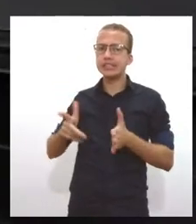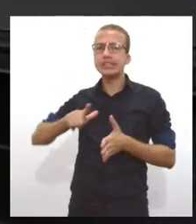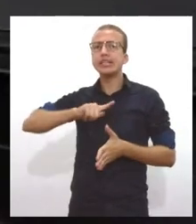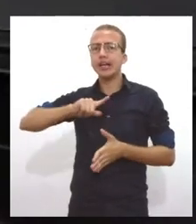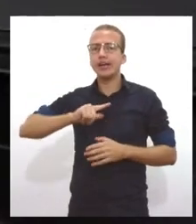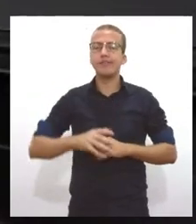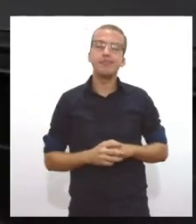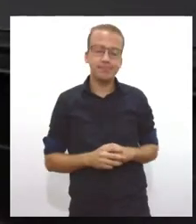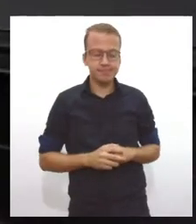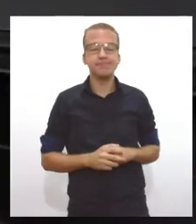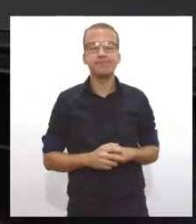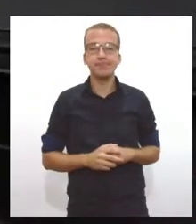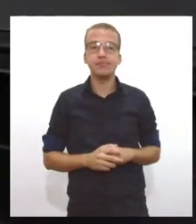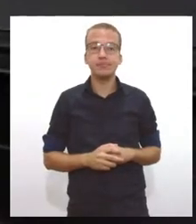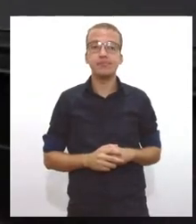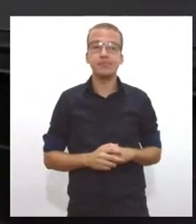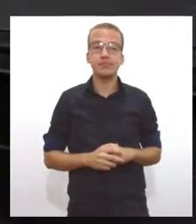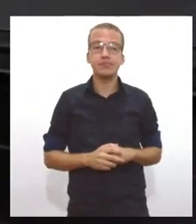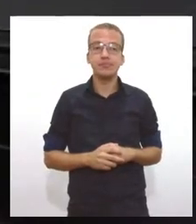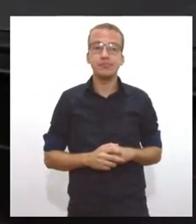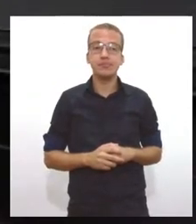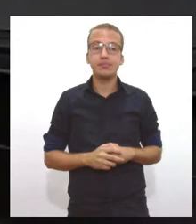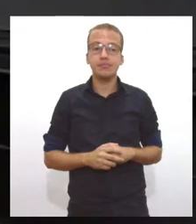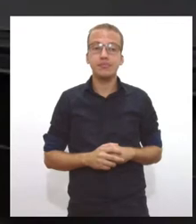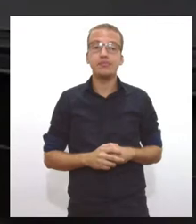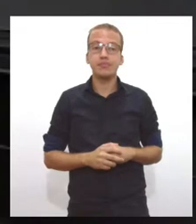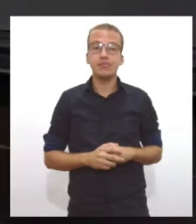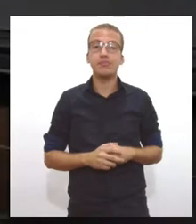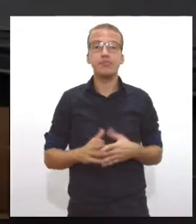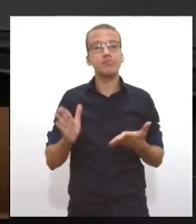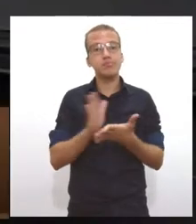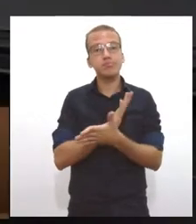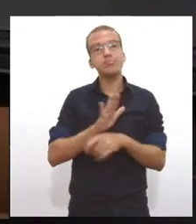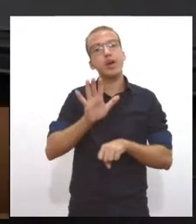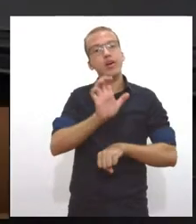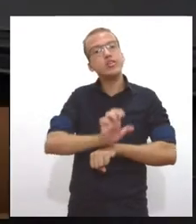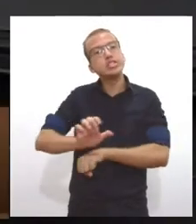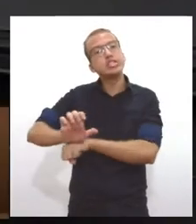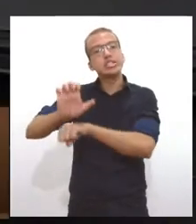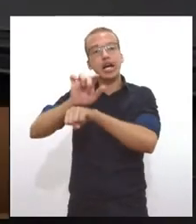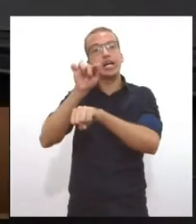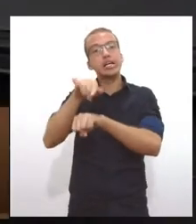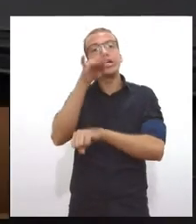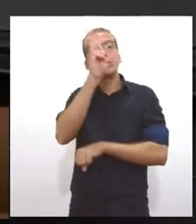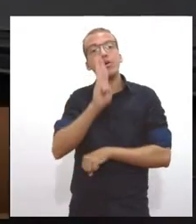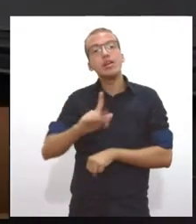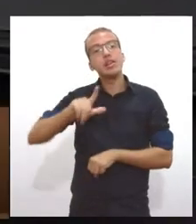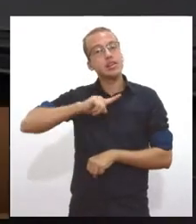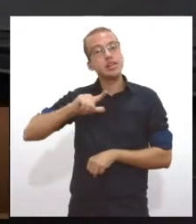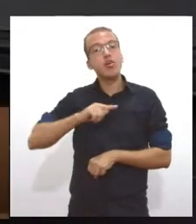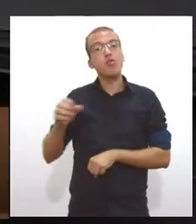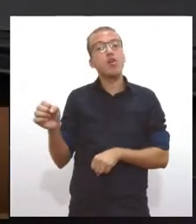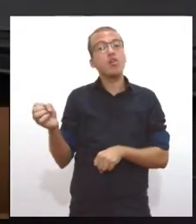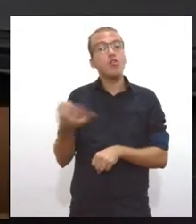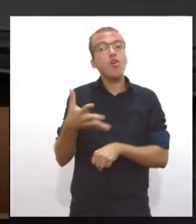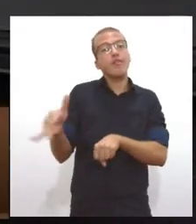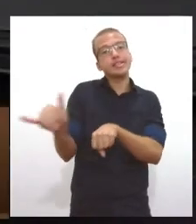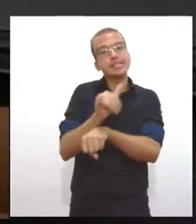que trouxeram essa nova forma de fazer um licenciamento.